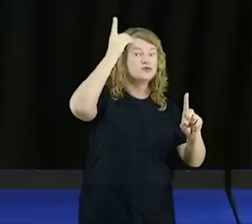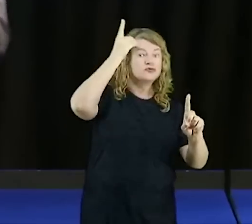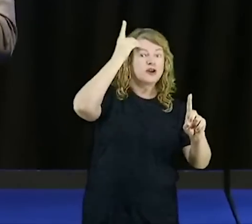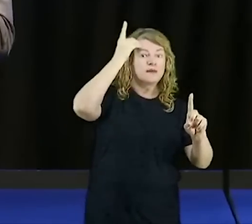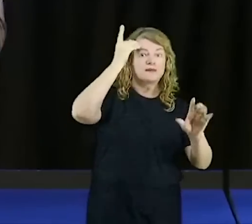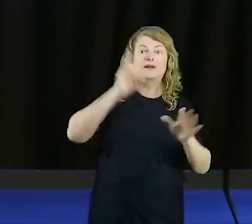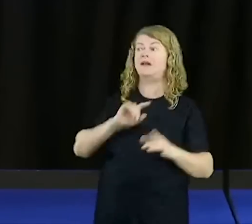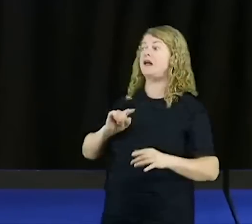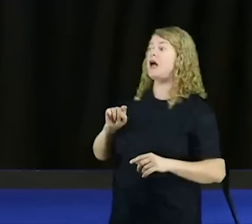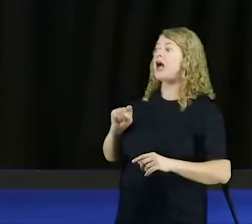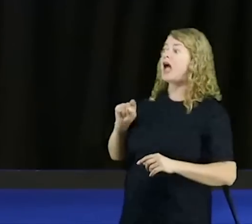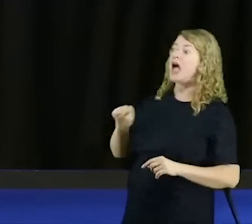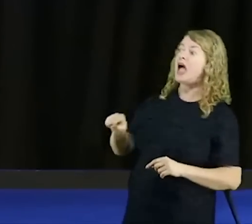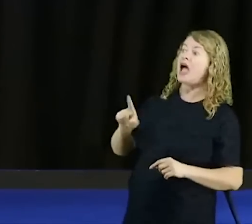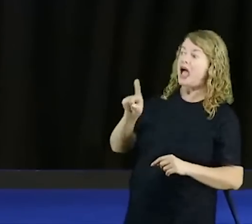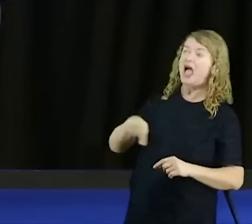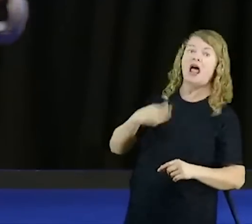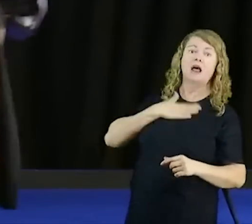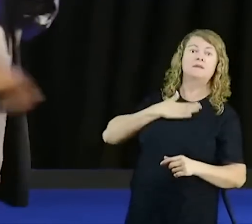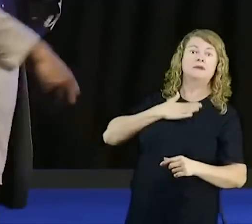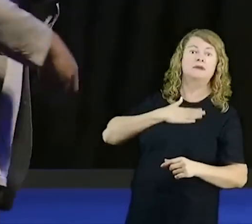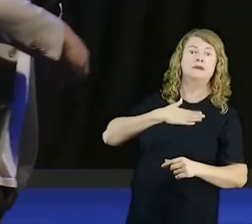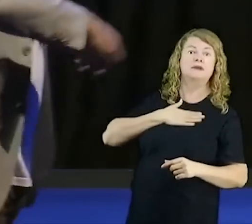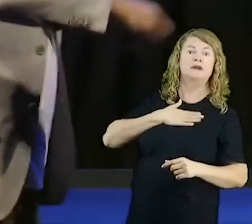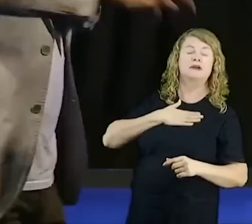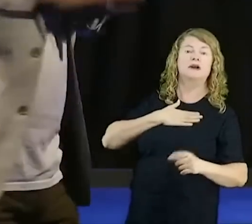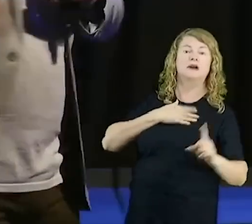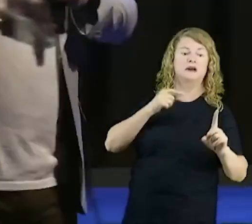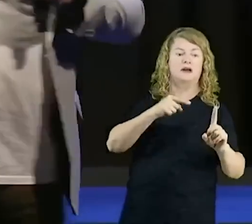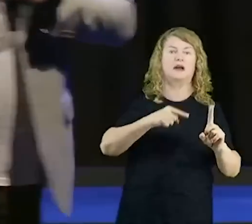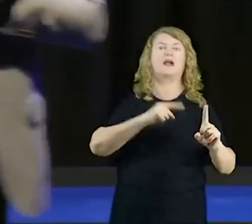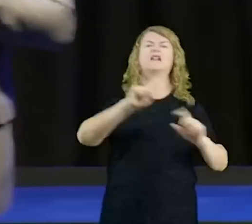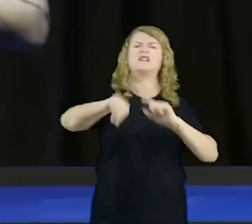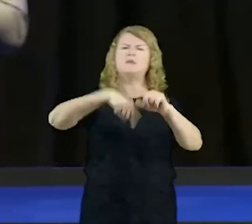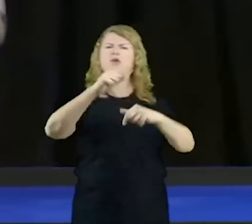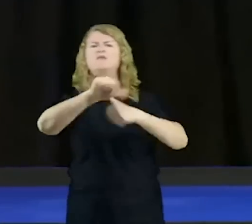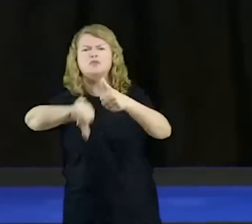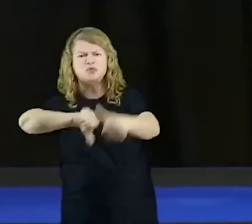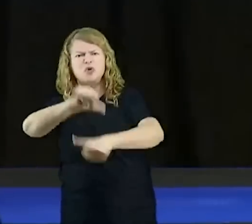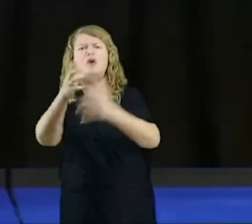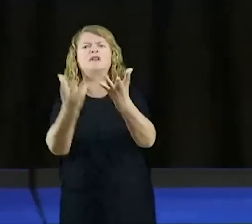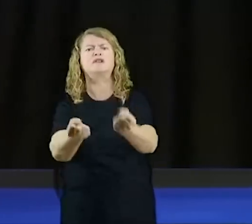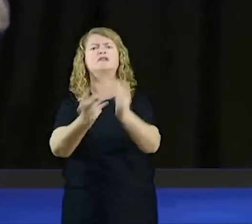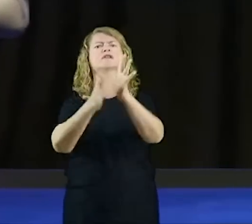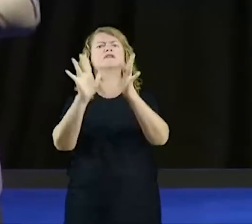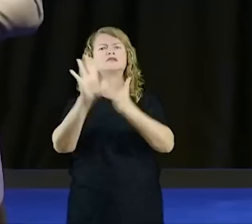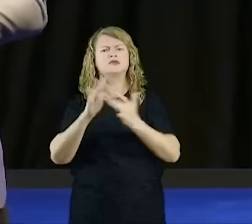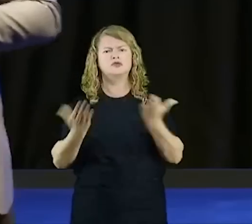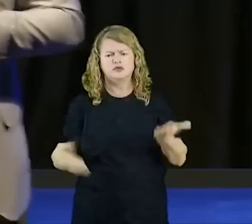Intercessão, está hoje no Ministério Pastoral, está hoje no Ministério da Diaconia, está hoje servindo ao Senhor,